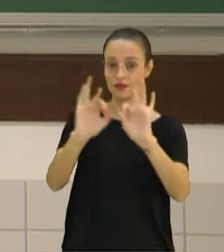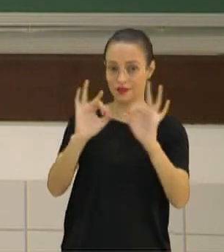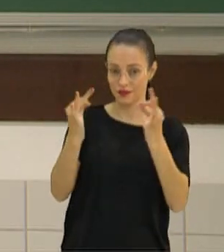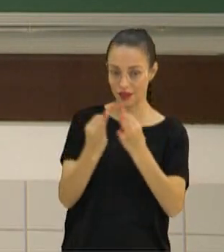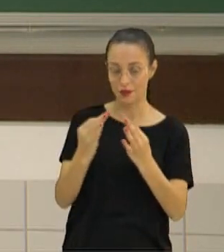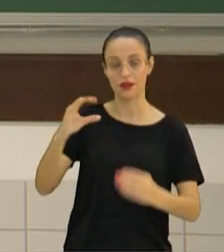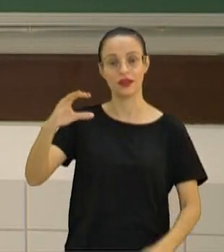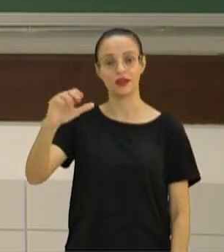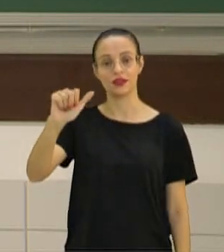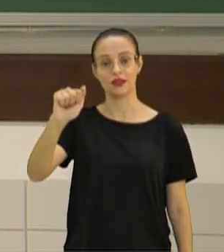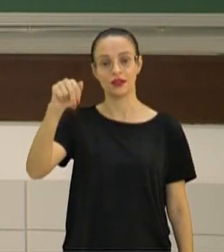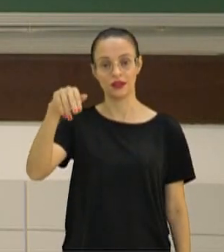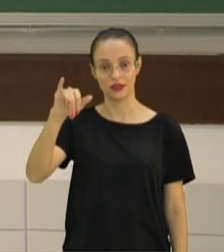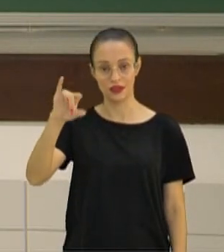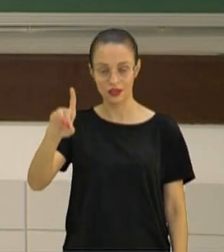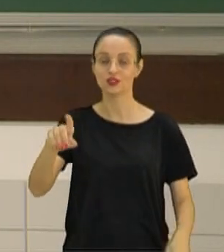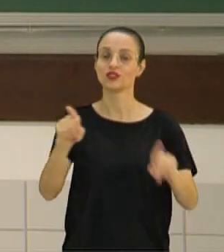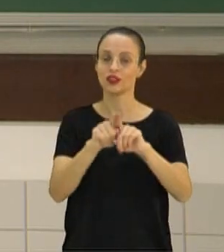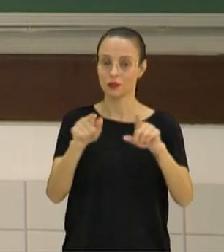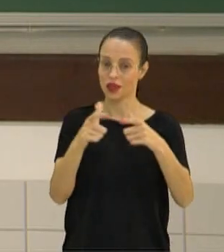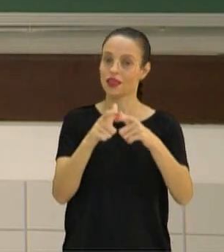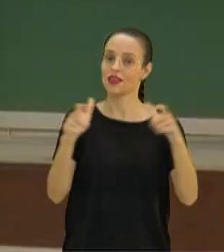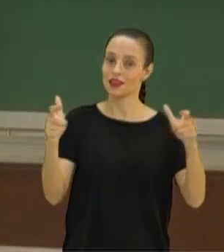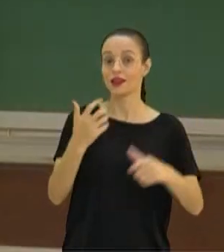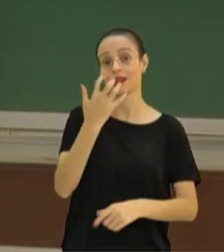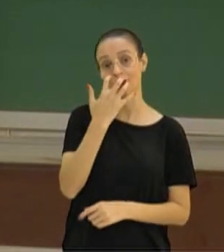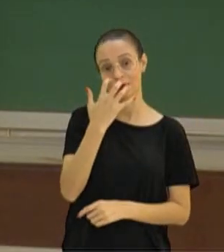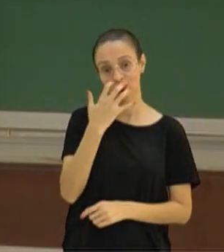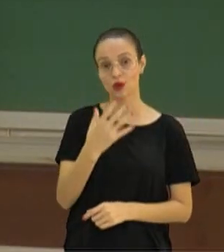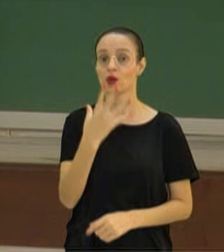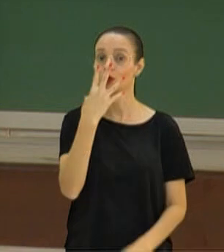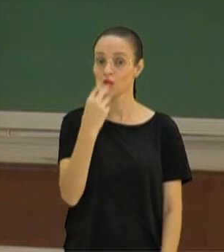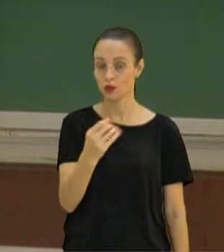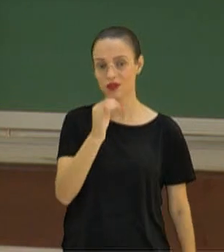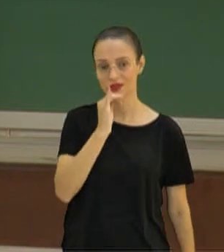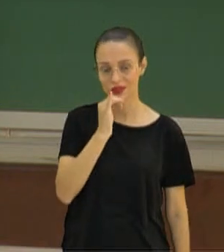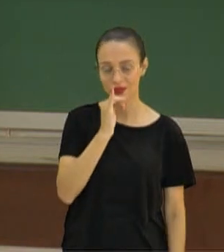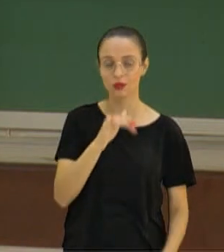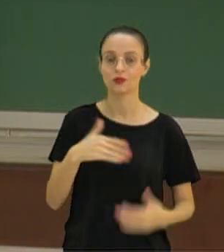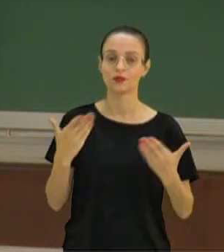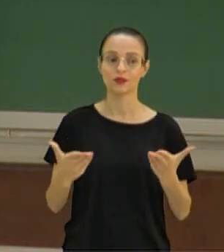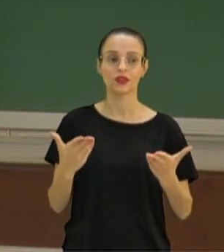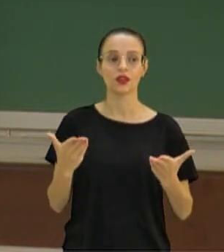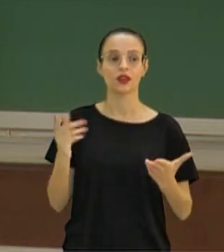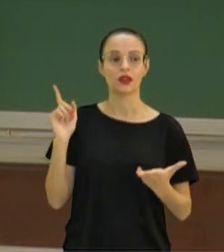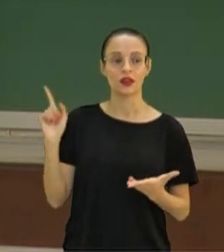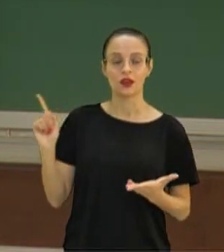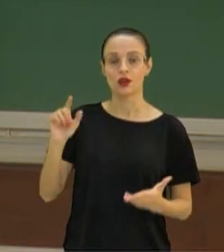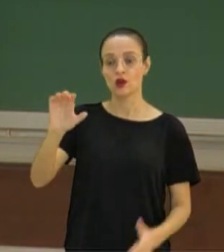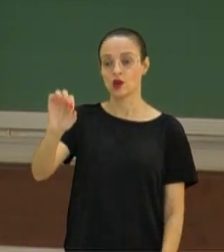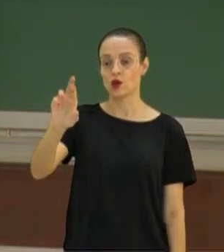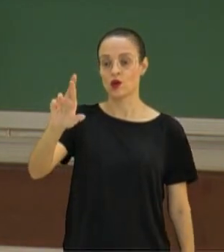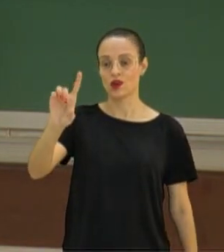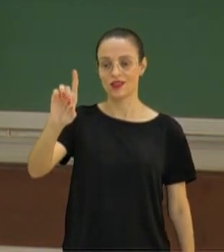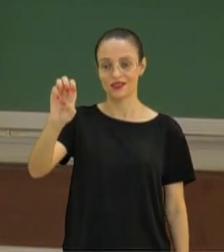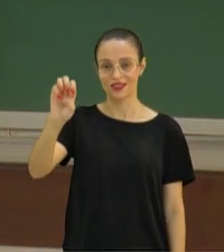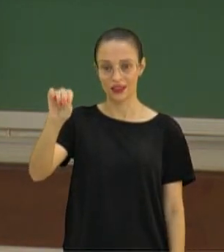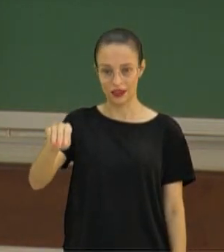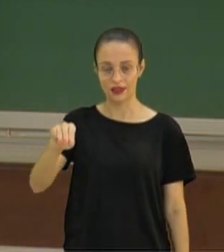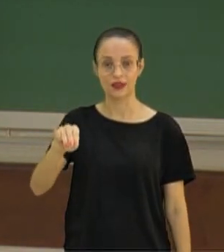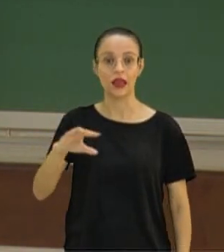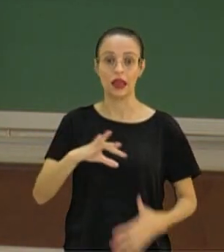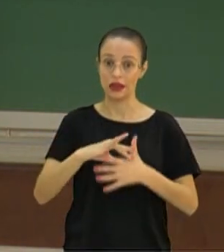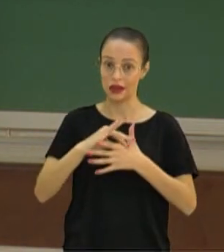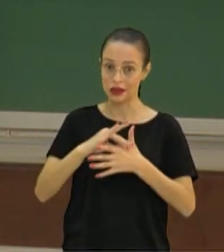caninde, eu vou incluir, junto com essa raposa, os cães e os lobos, por exemplo. Se eu pegar aqui a ordem carnívora, eu já vou